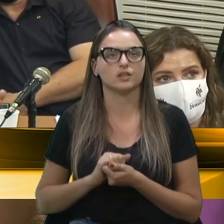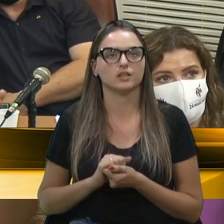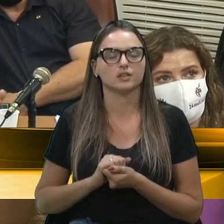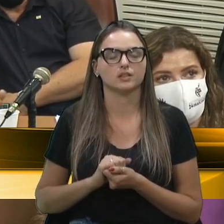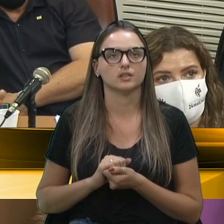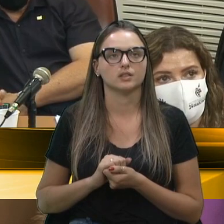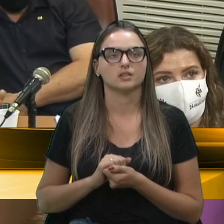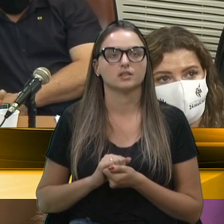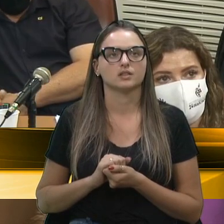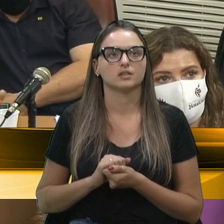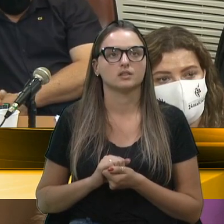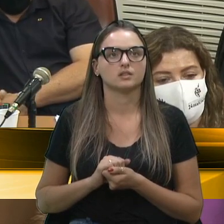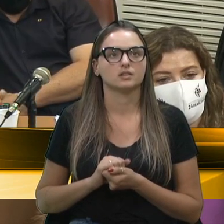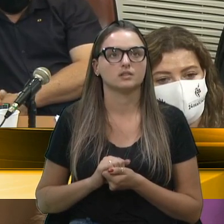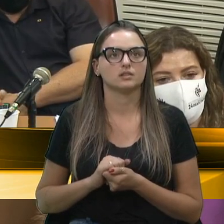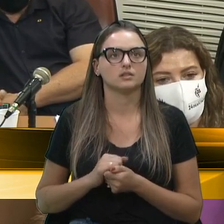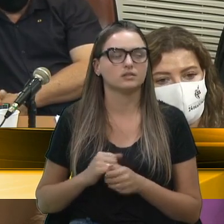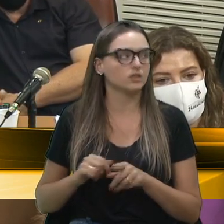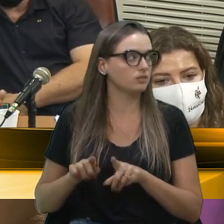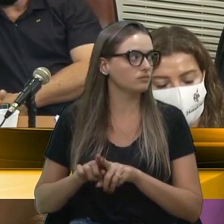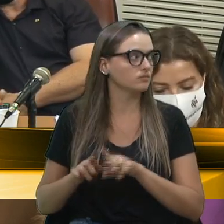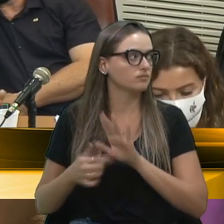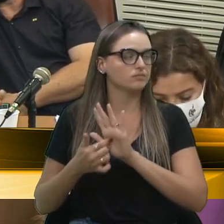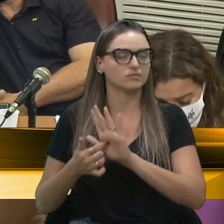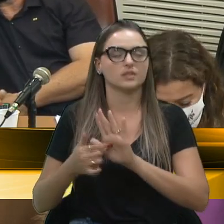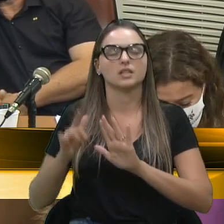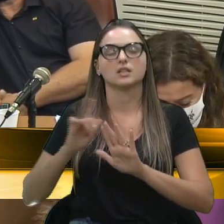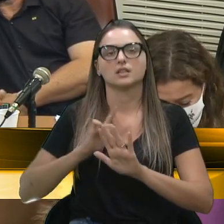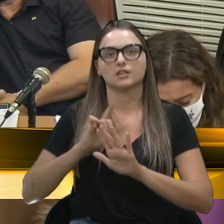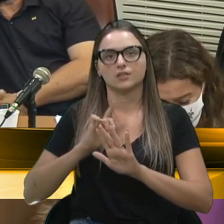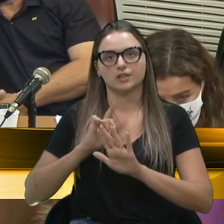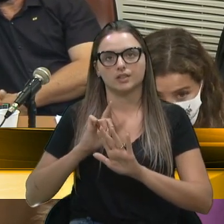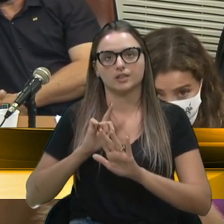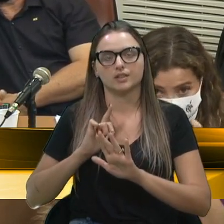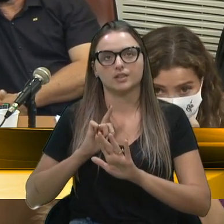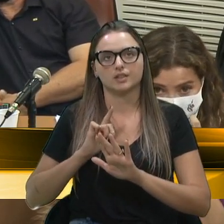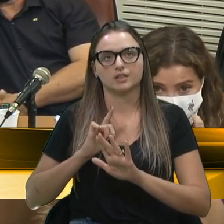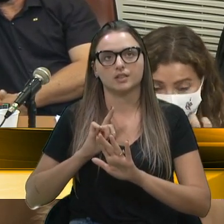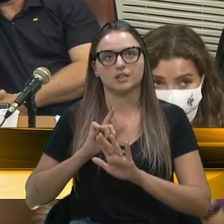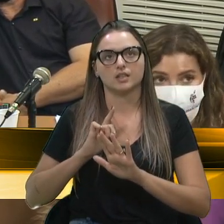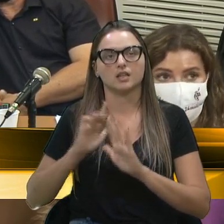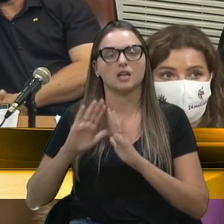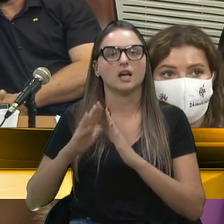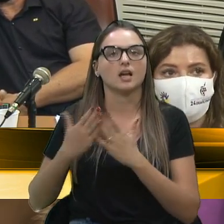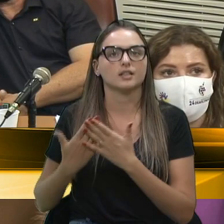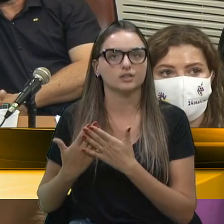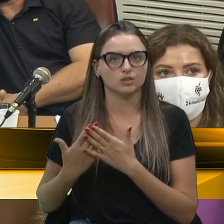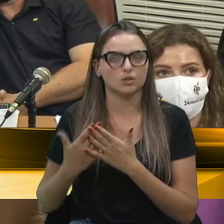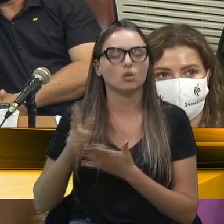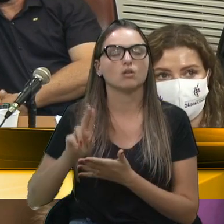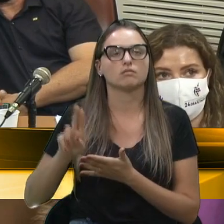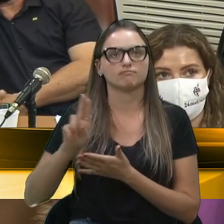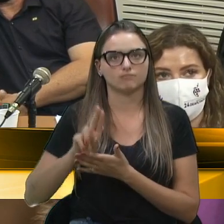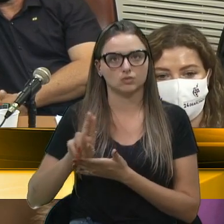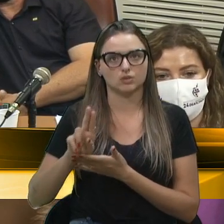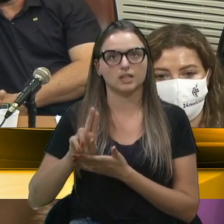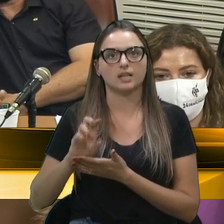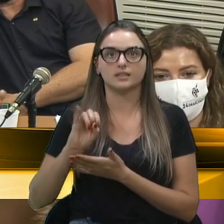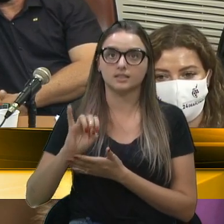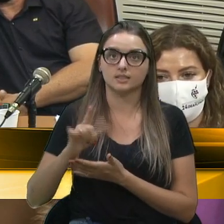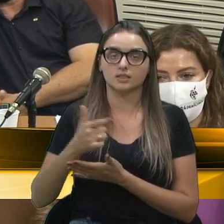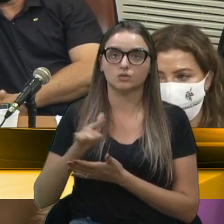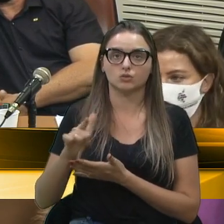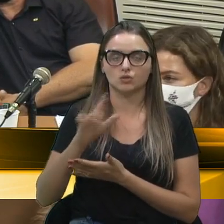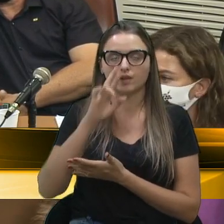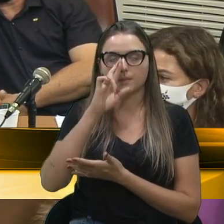evidentemente que essa obra, sim, essa escola não será ocupada. Então essas informações que eu